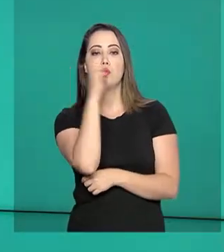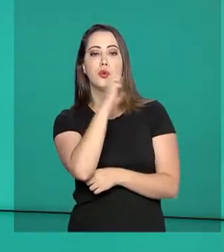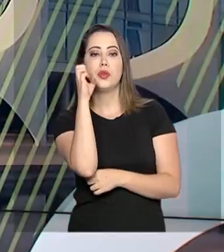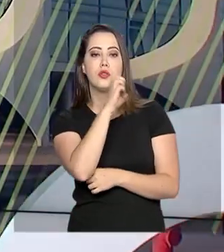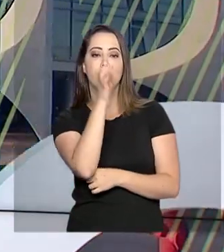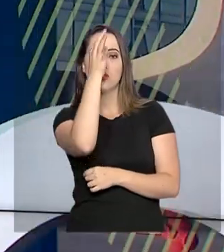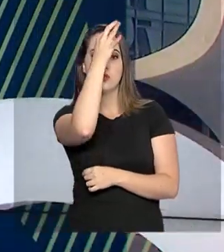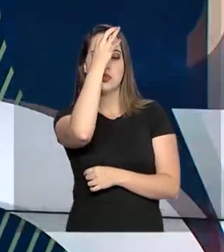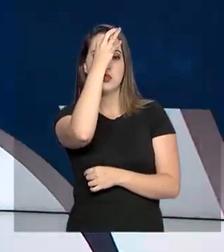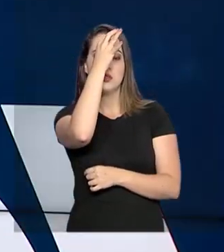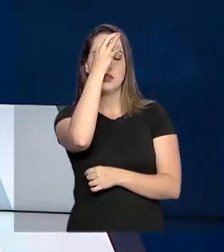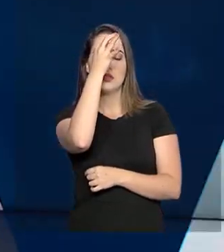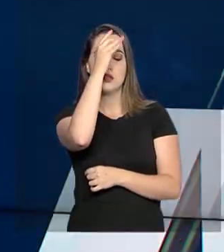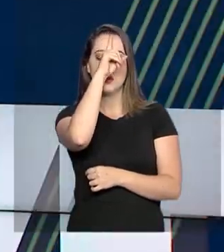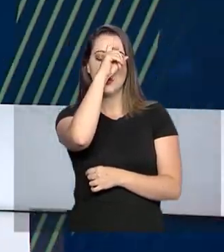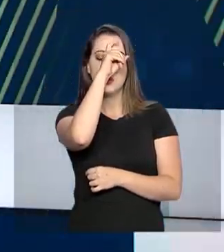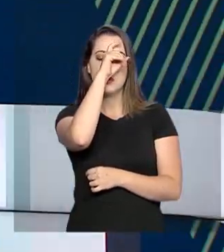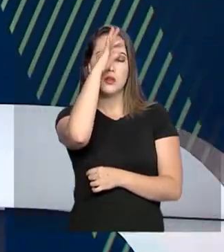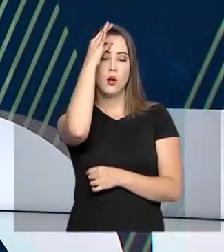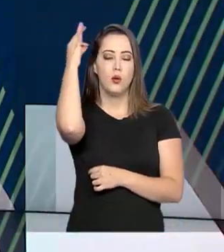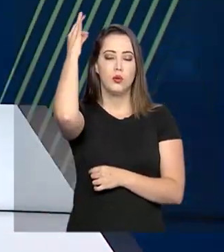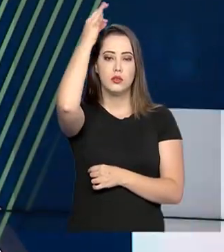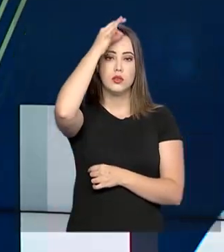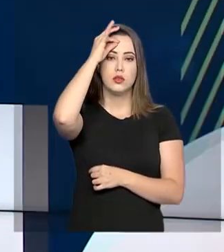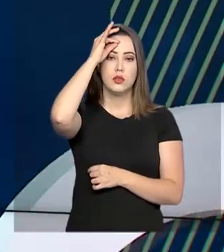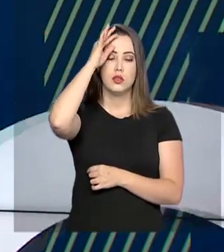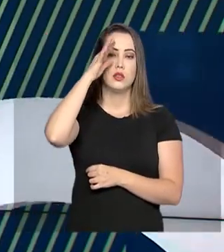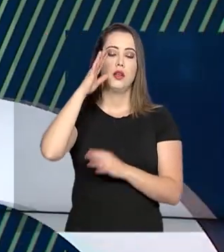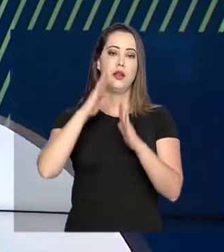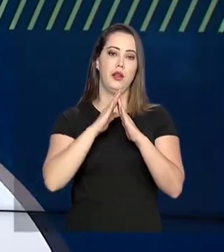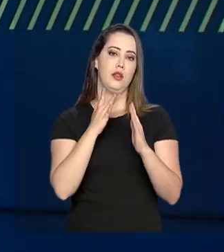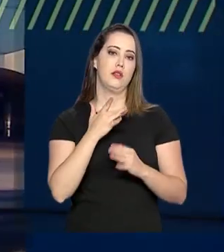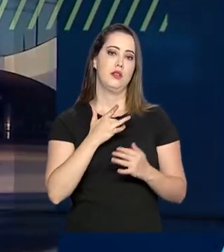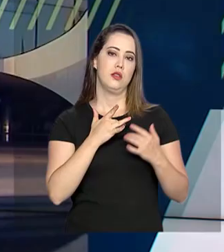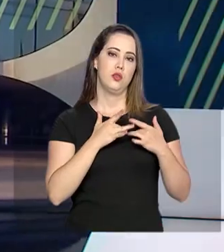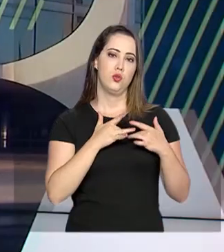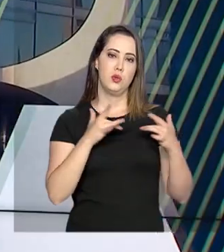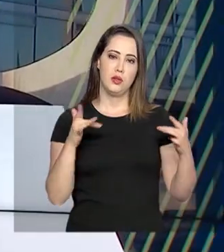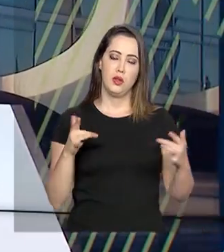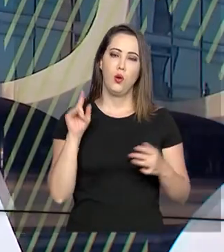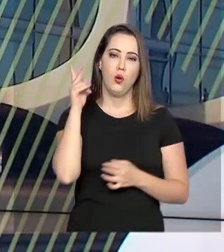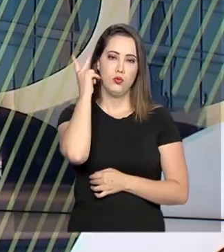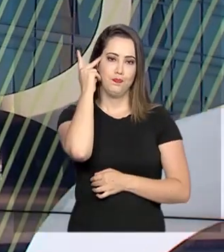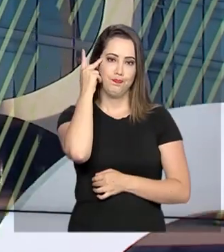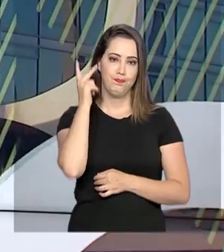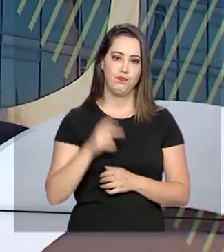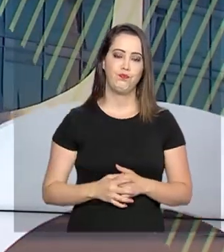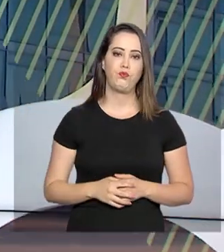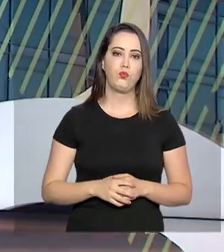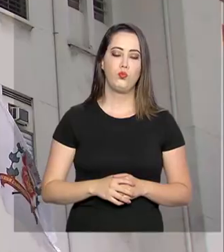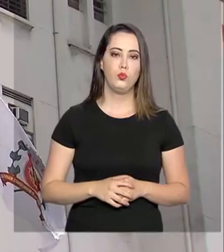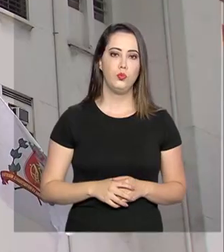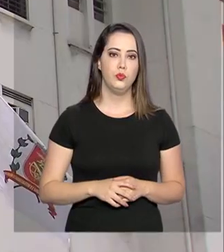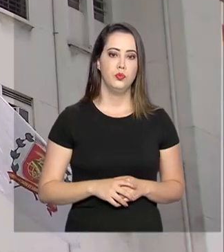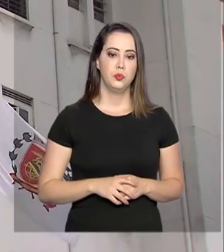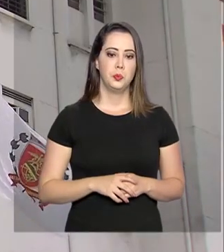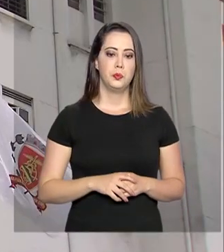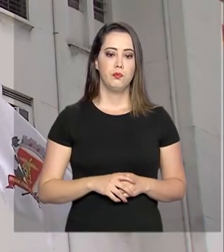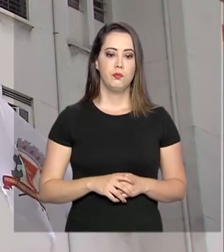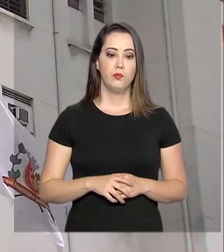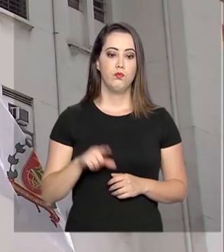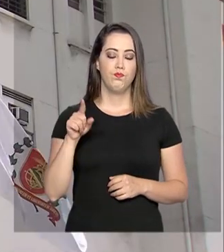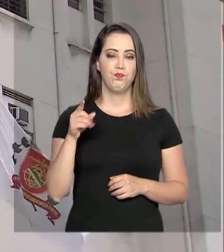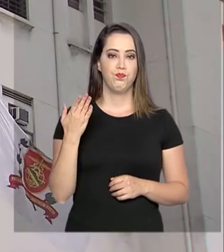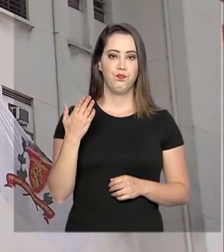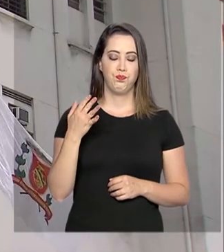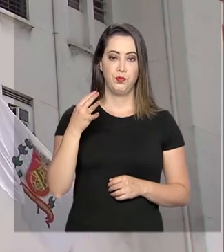Santa Casa de Misericórdia de Santos, em São Paulo. A repórter Vanessa Casalino acompanhou. A Santa